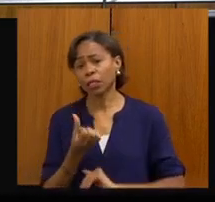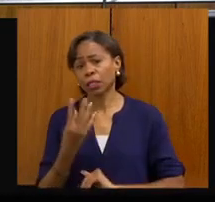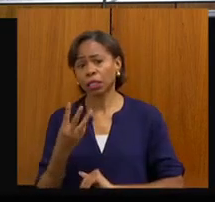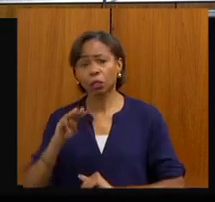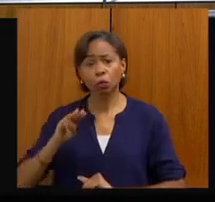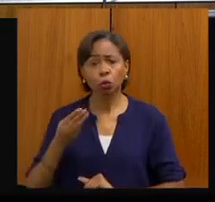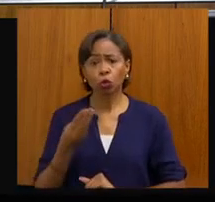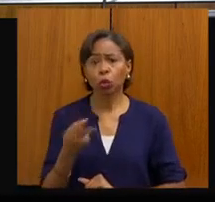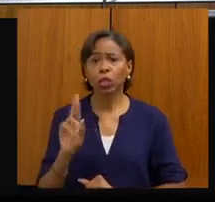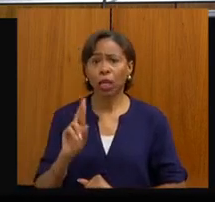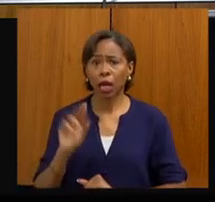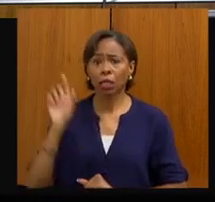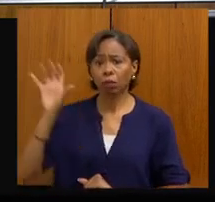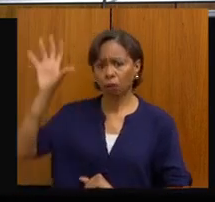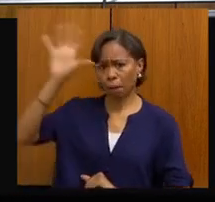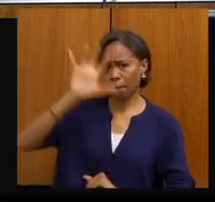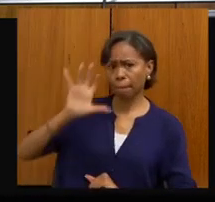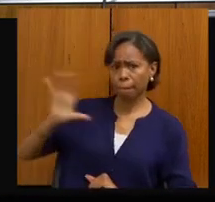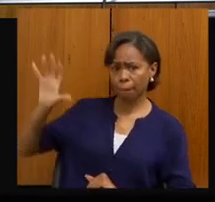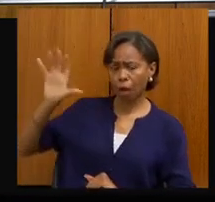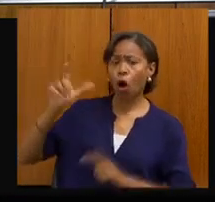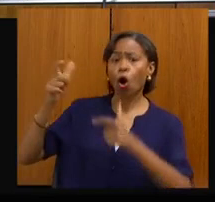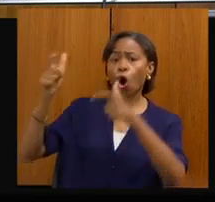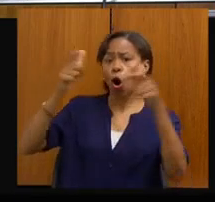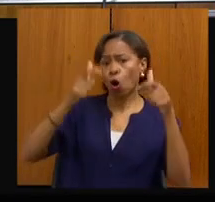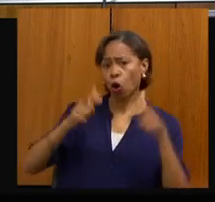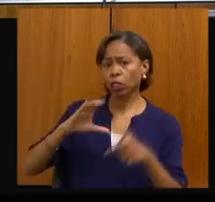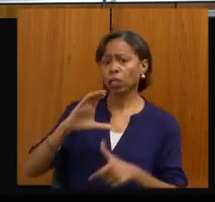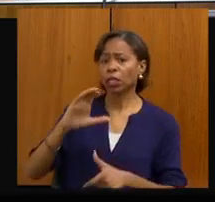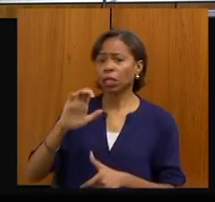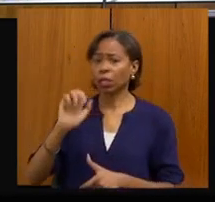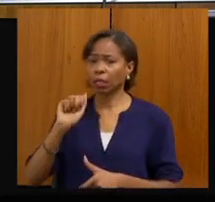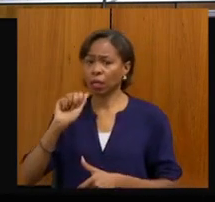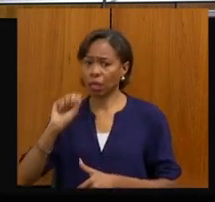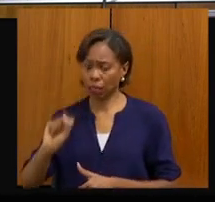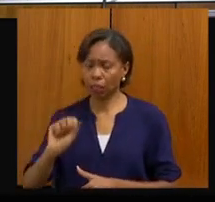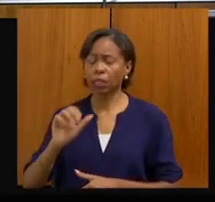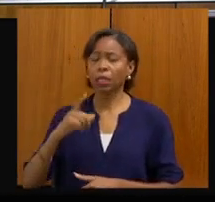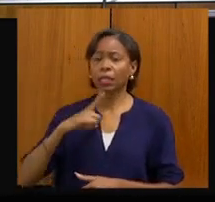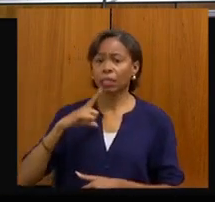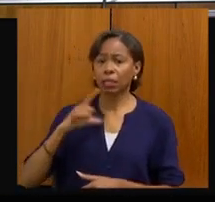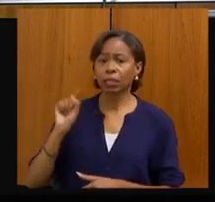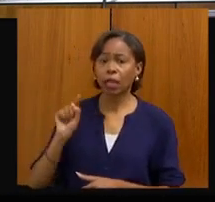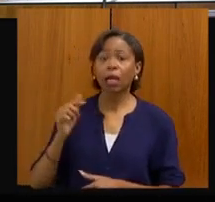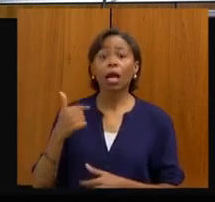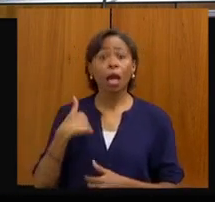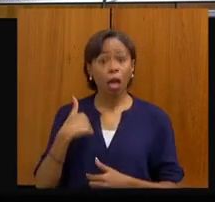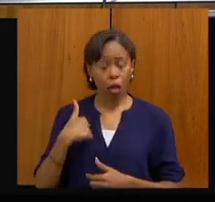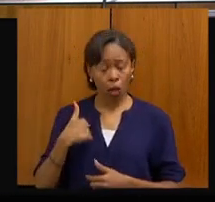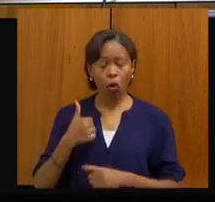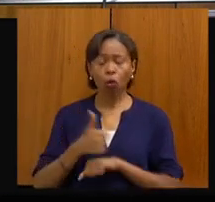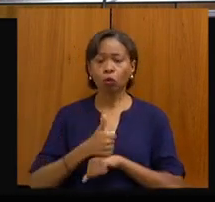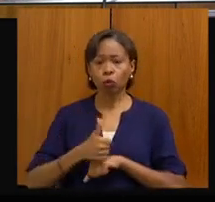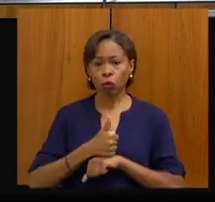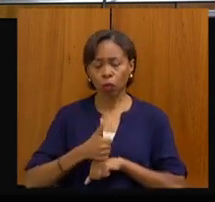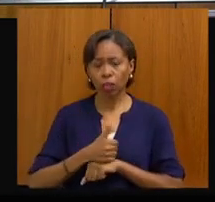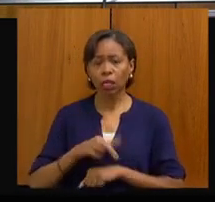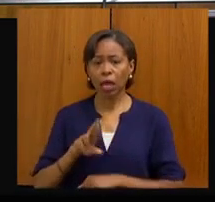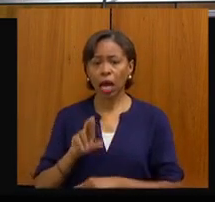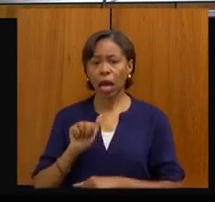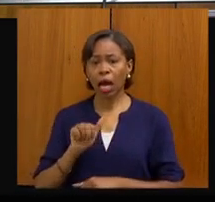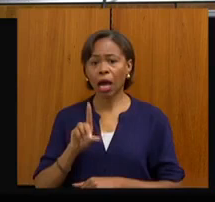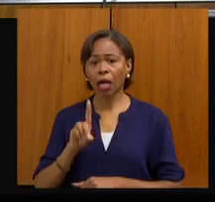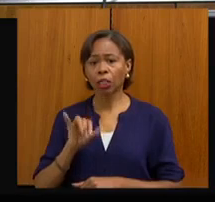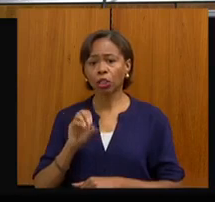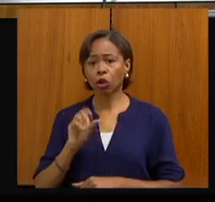mapa mostra a distribuição dos ceais. E um grande ponto que eu sou radiologista, sou intervencionista, a gente já